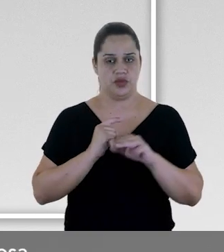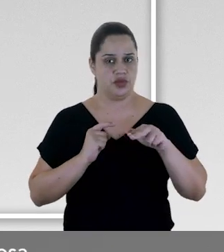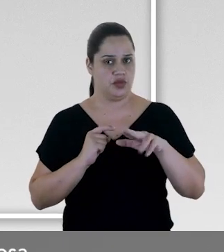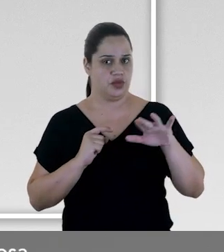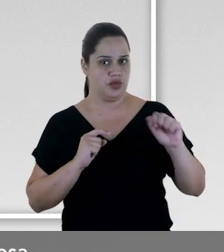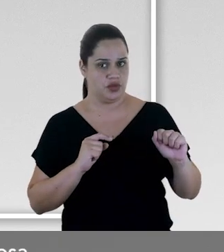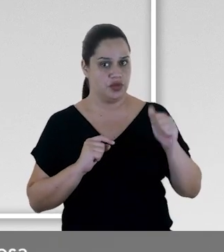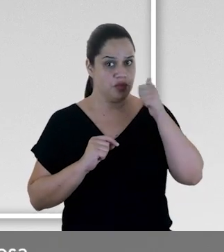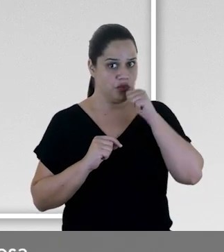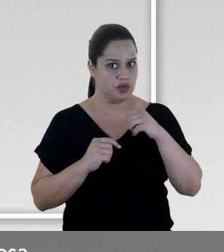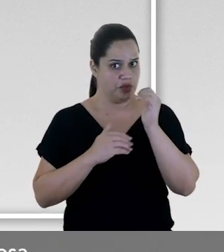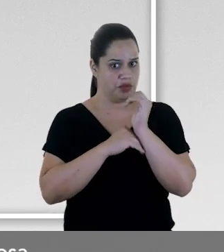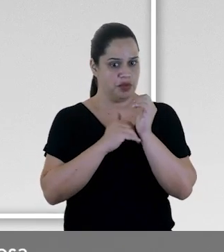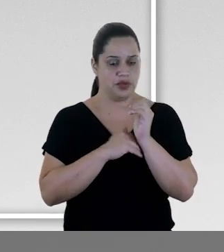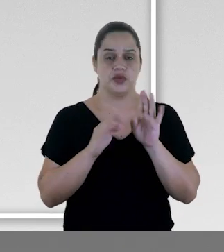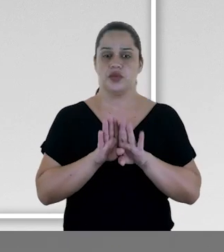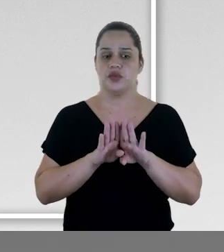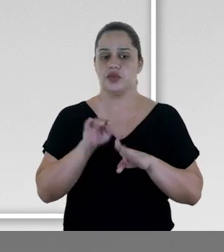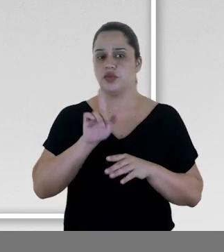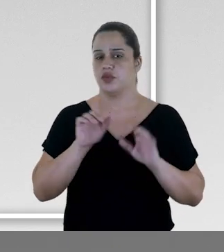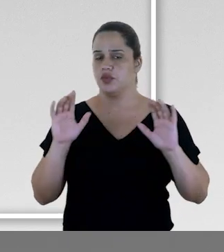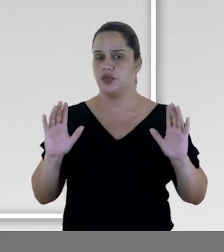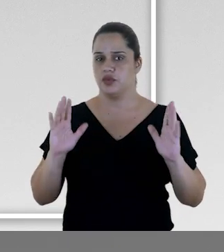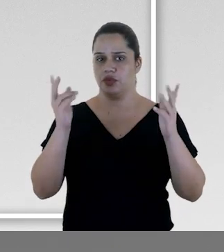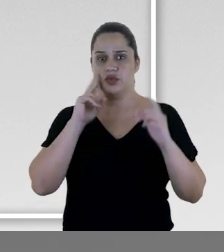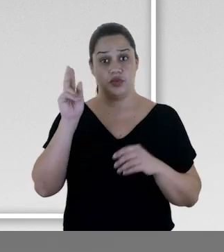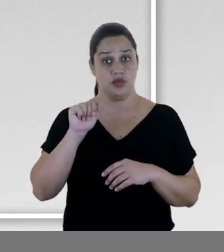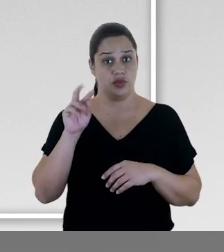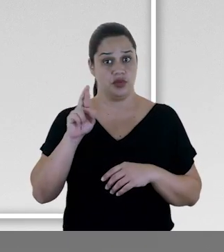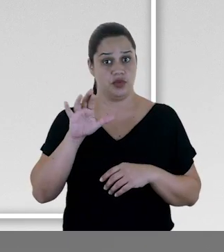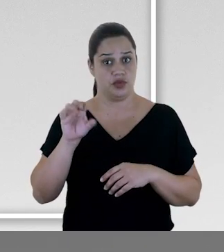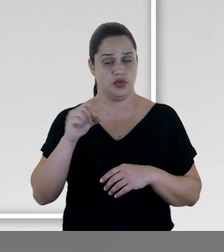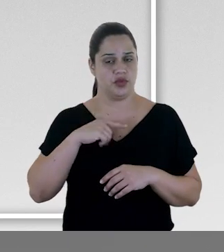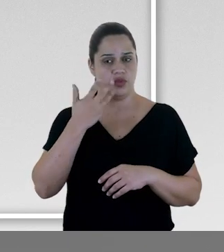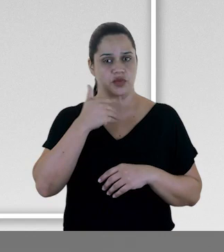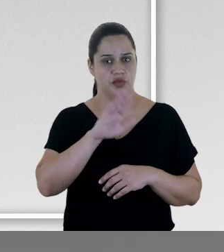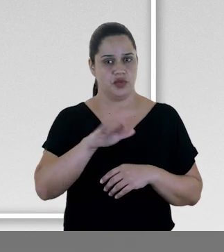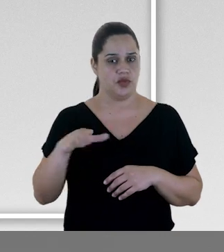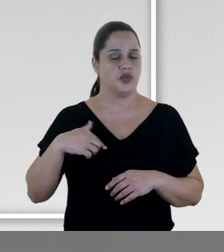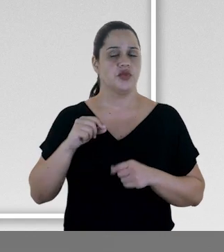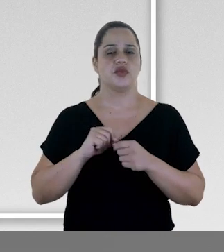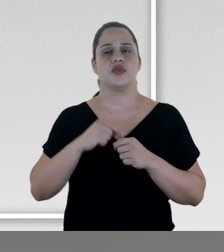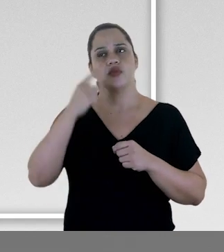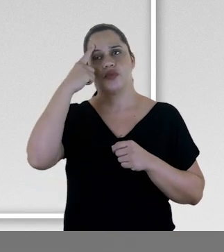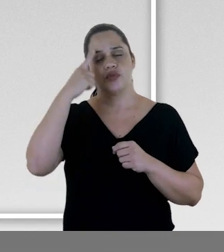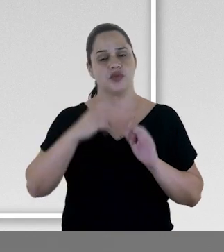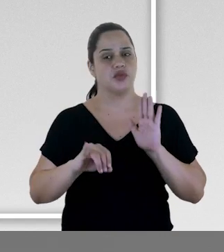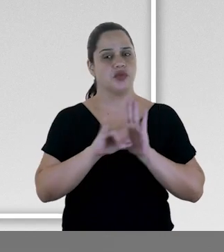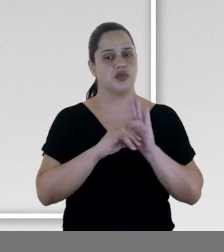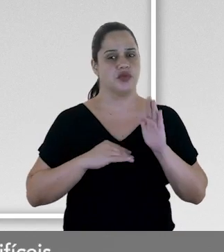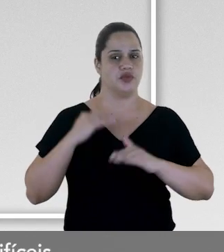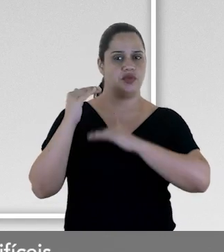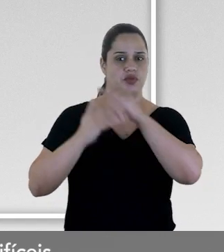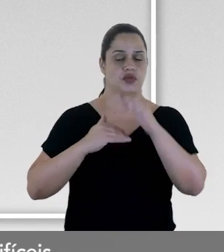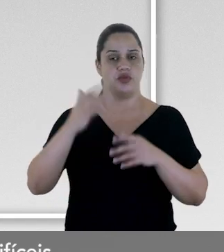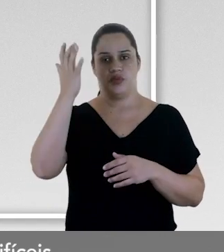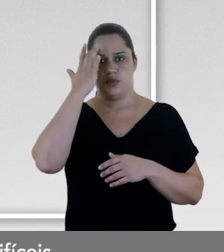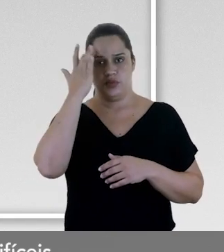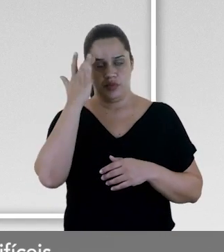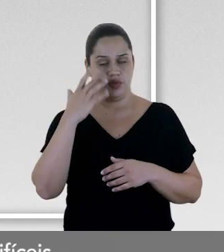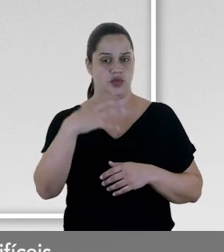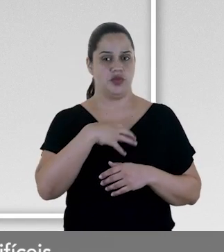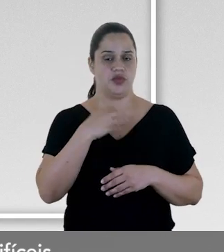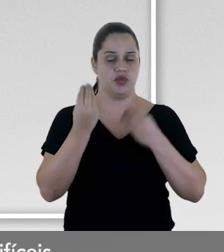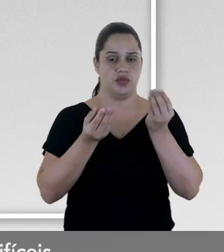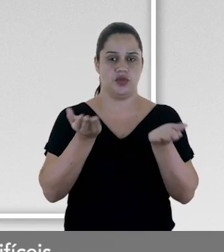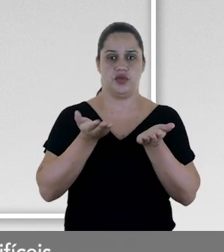Nina com a mulher misteriosa e da aventura de Antero, a criança constrói sua própria identidade e amadurece a